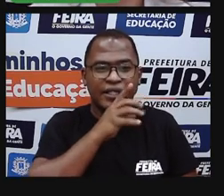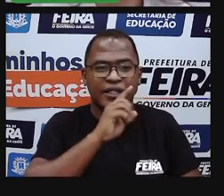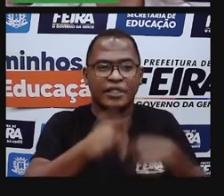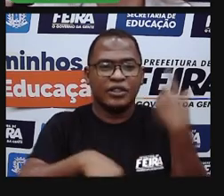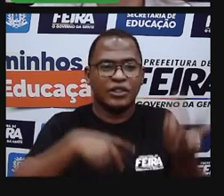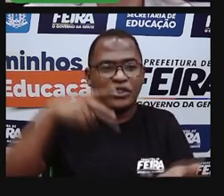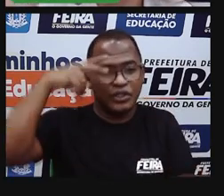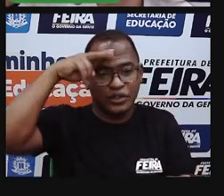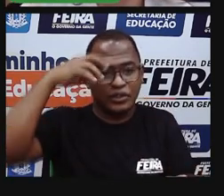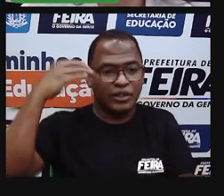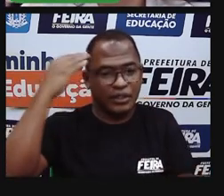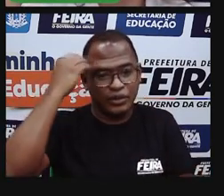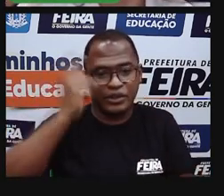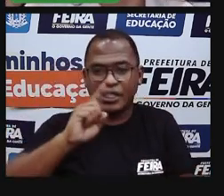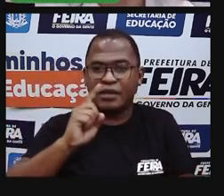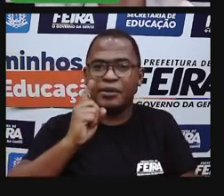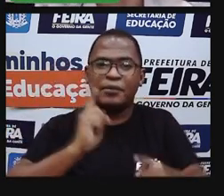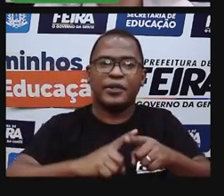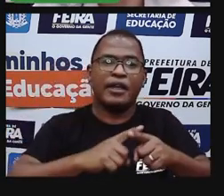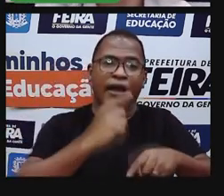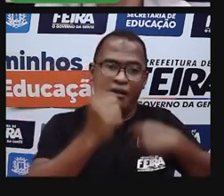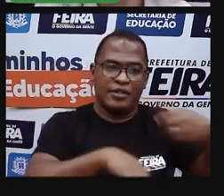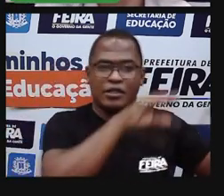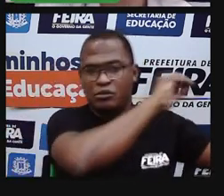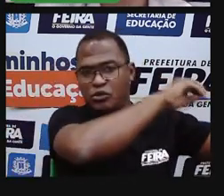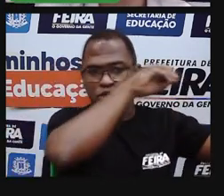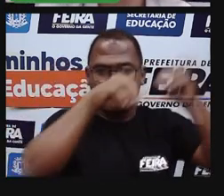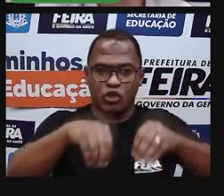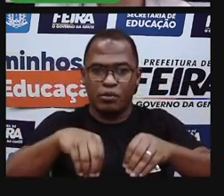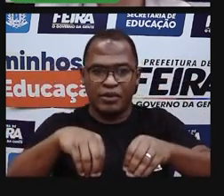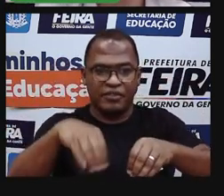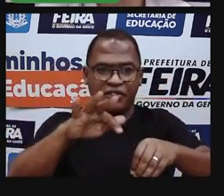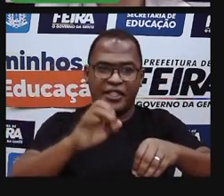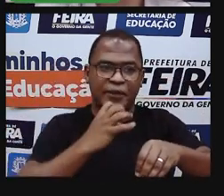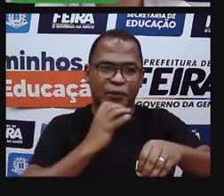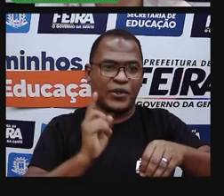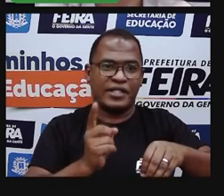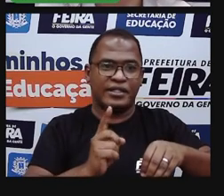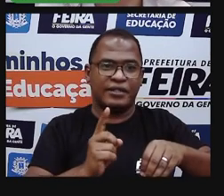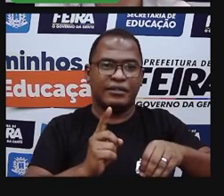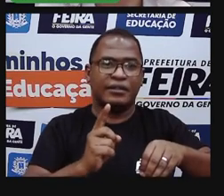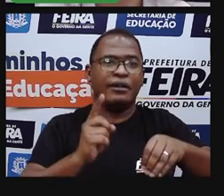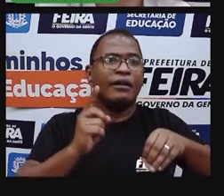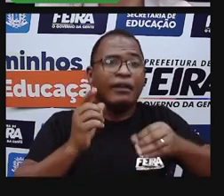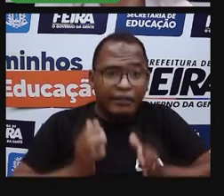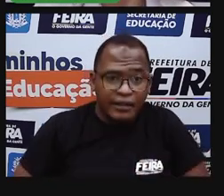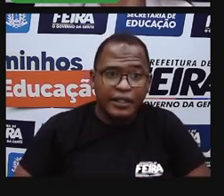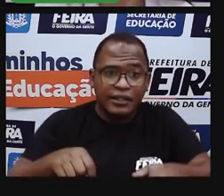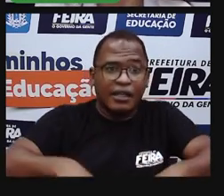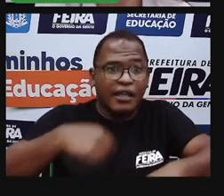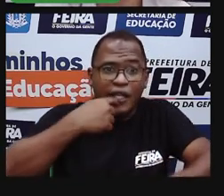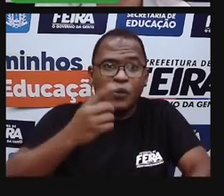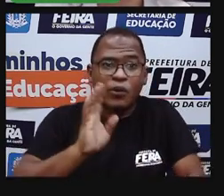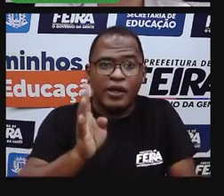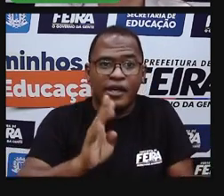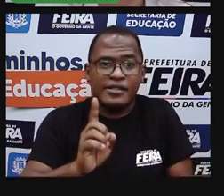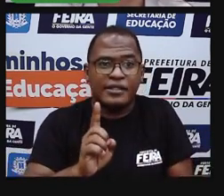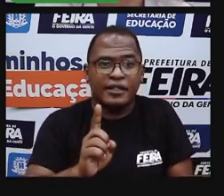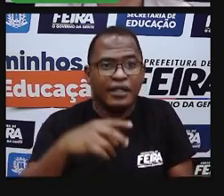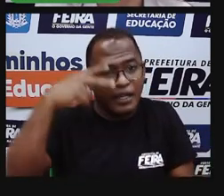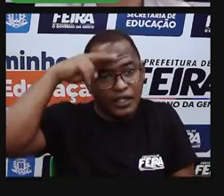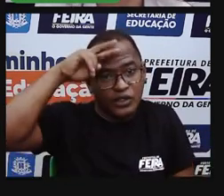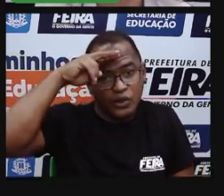história porque vem de fora, de outro lugar, mas tem filhos de Feira de Santana que não conhecem a sua história. Vamos conhecer os nossos